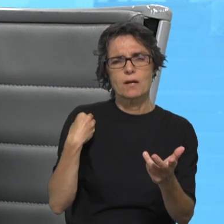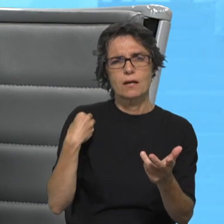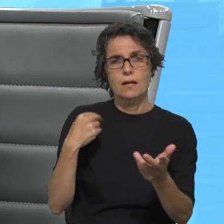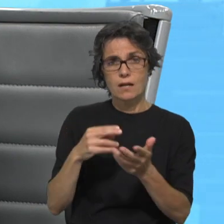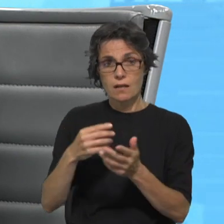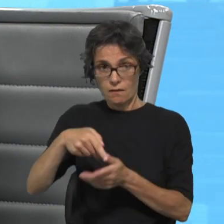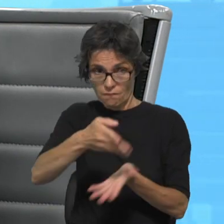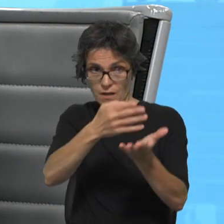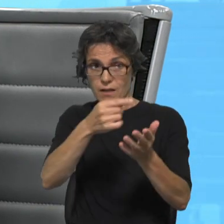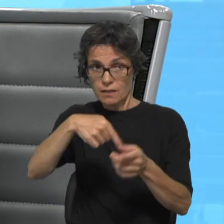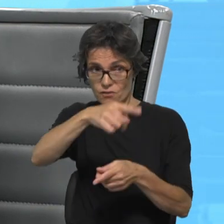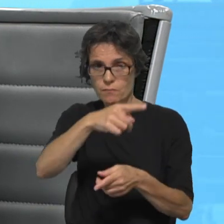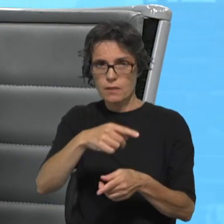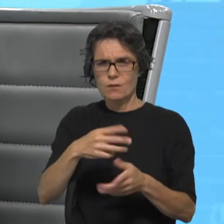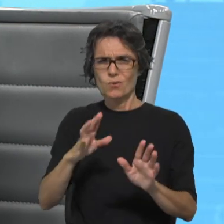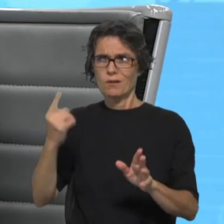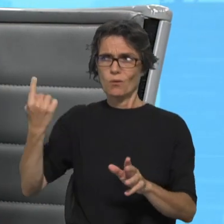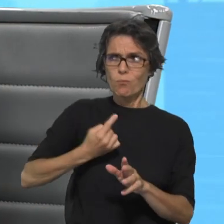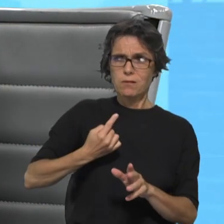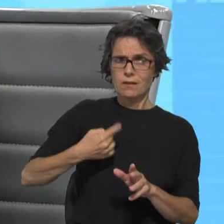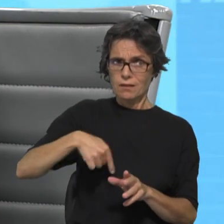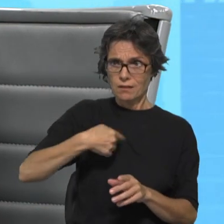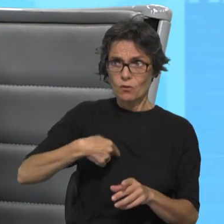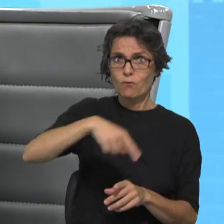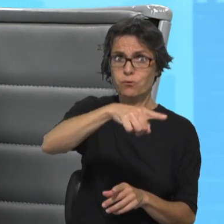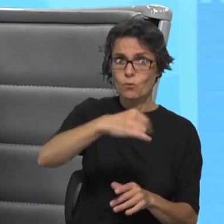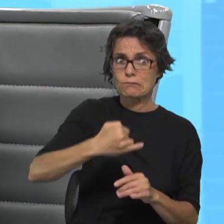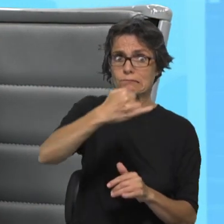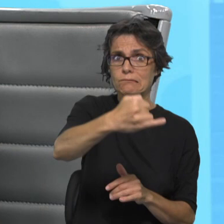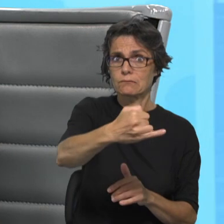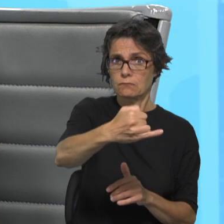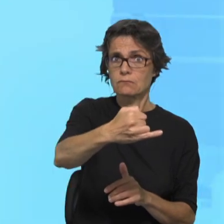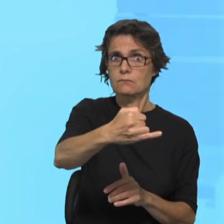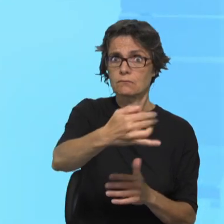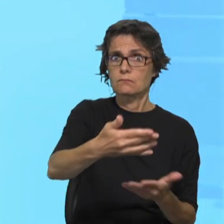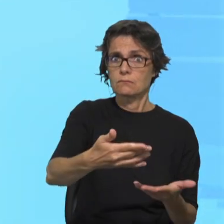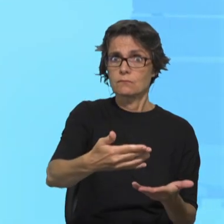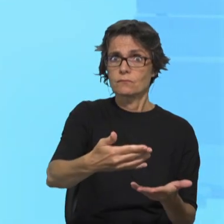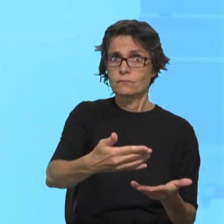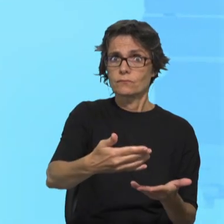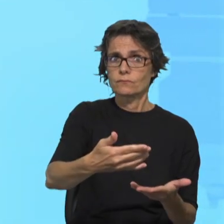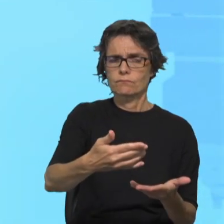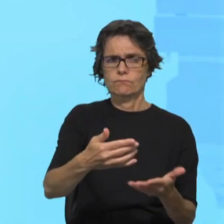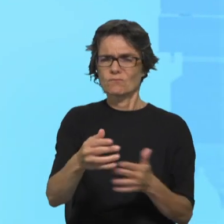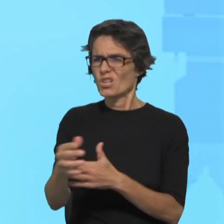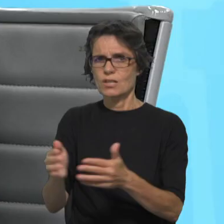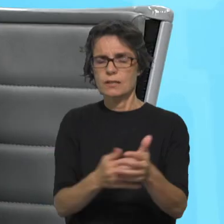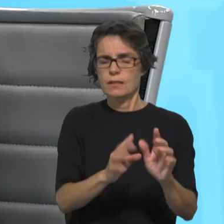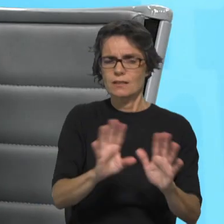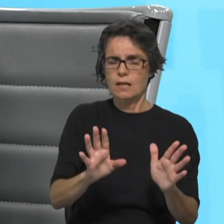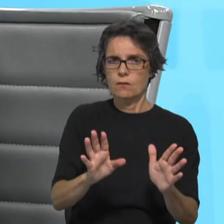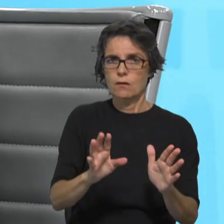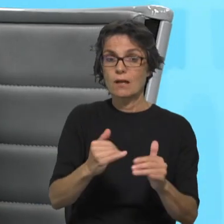uma, quase uma ordem. Jesus obriga a ir para um outro lado, para, não é nem esquerda nem direita mas é uma margem